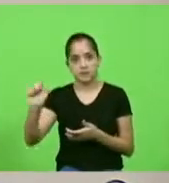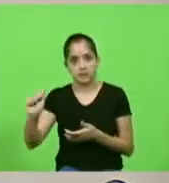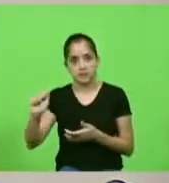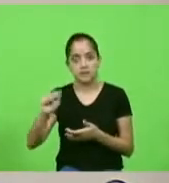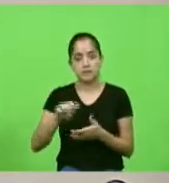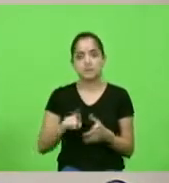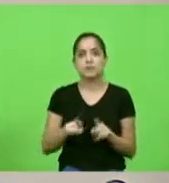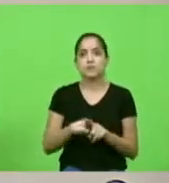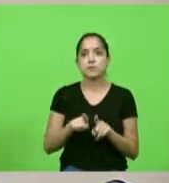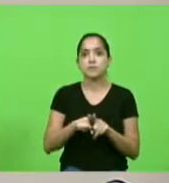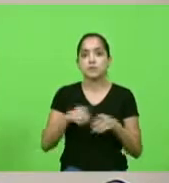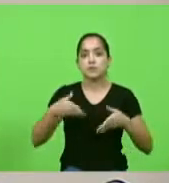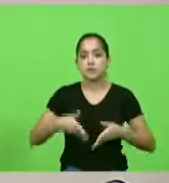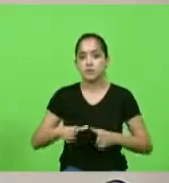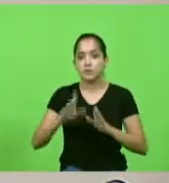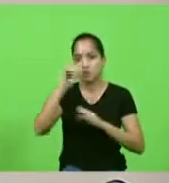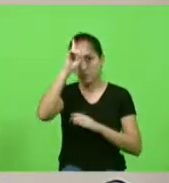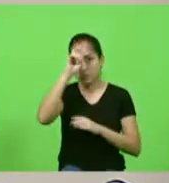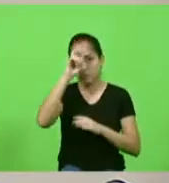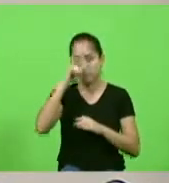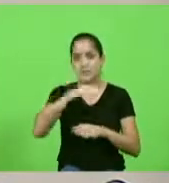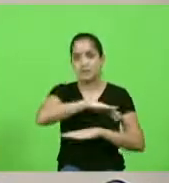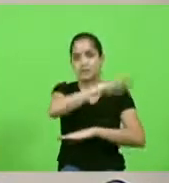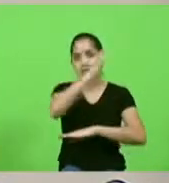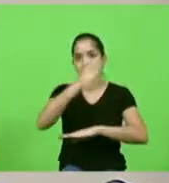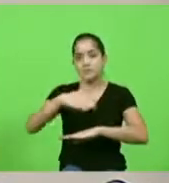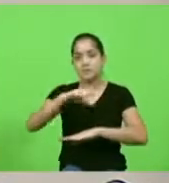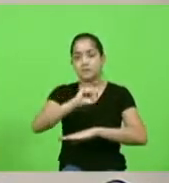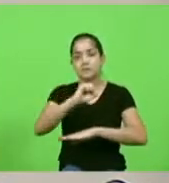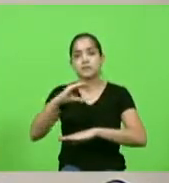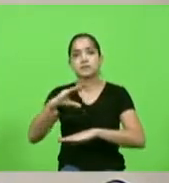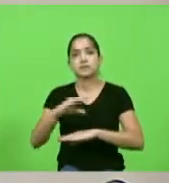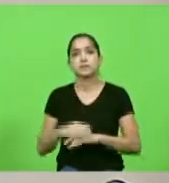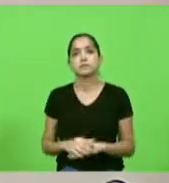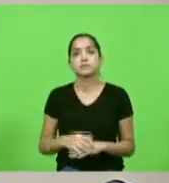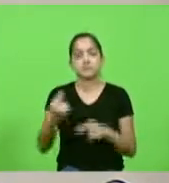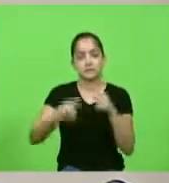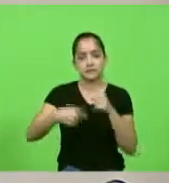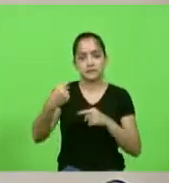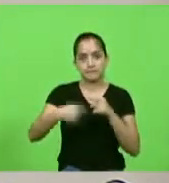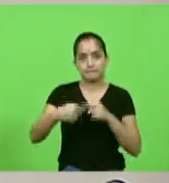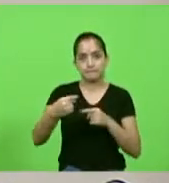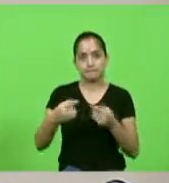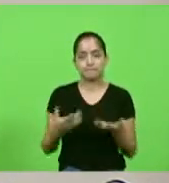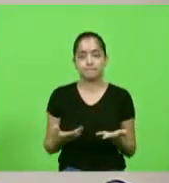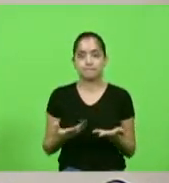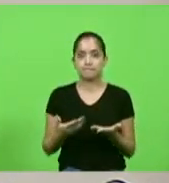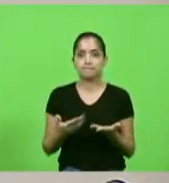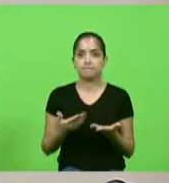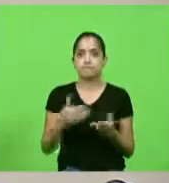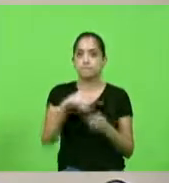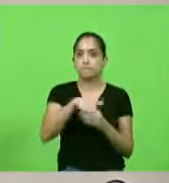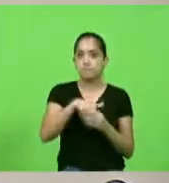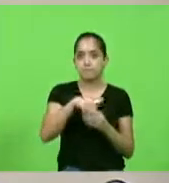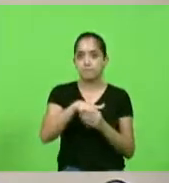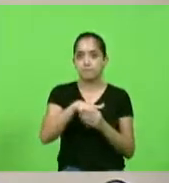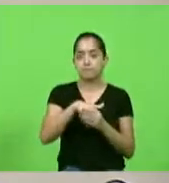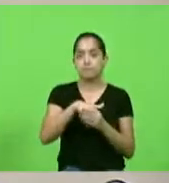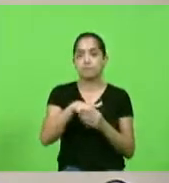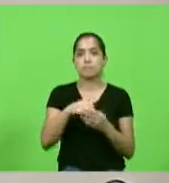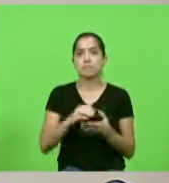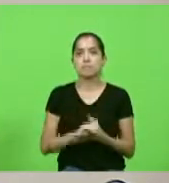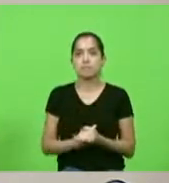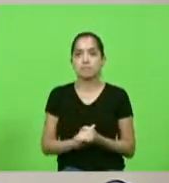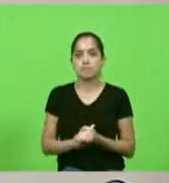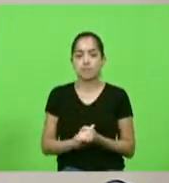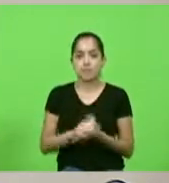Tereza Ramos localizado na Serra Catarinense em discussão não havendo quem queira discutir